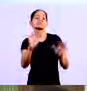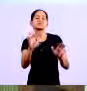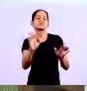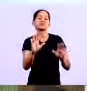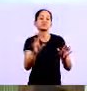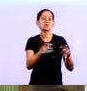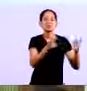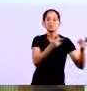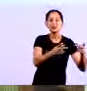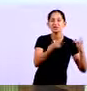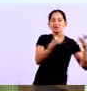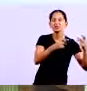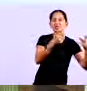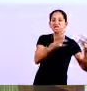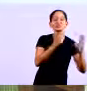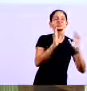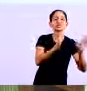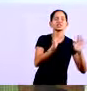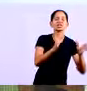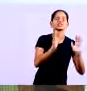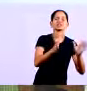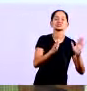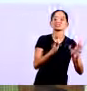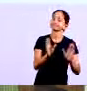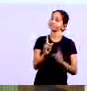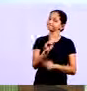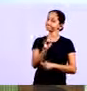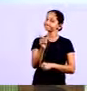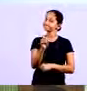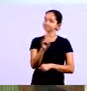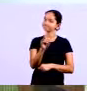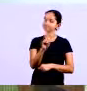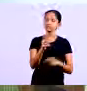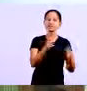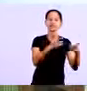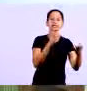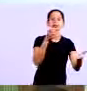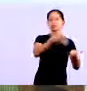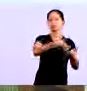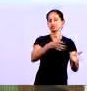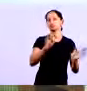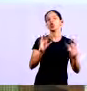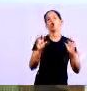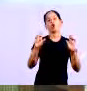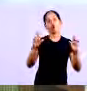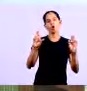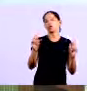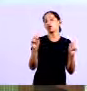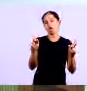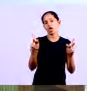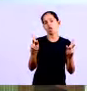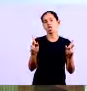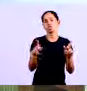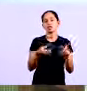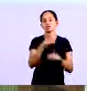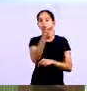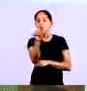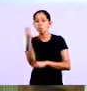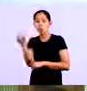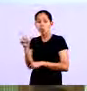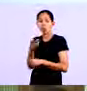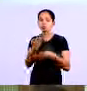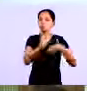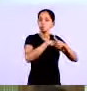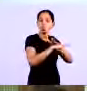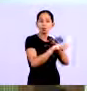eu estou com o problema resolvido nem sempre é assim a não ser que você só venda à vista aí você ainda tem controlar as outras partes que são estoques e outras